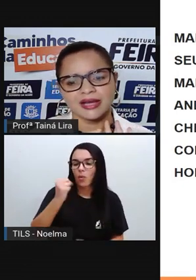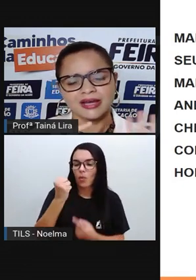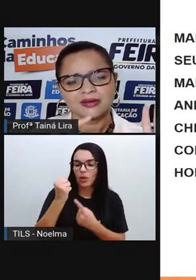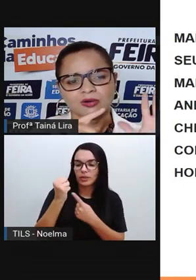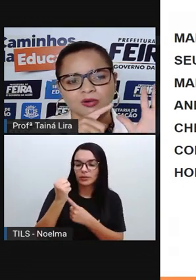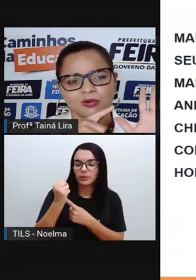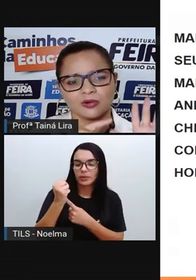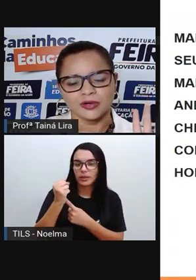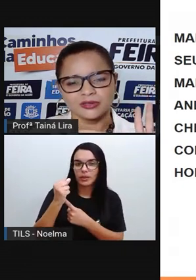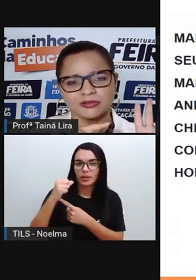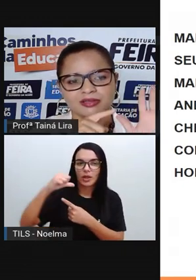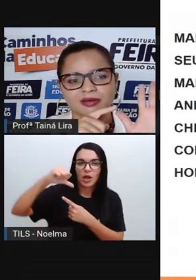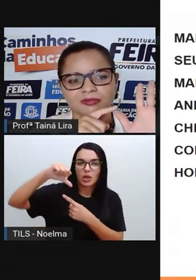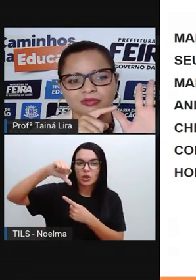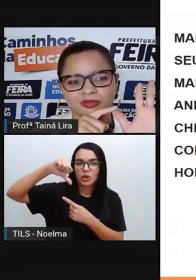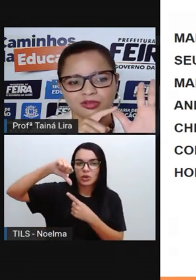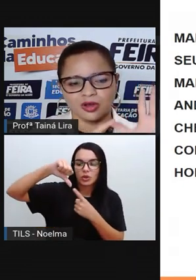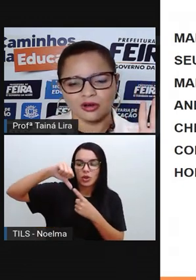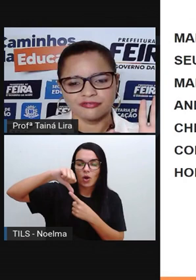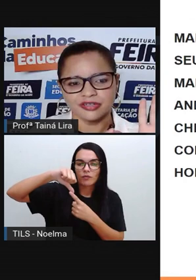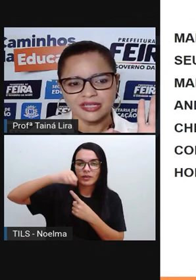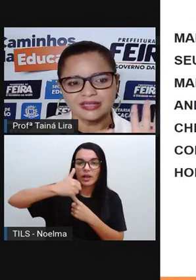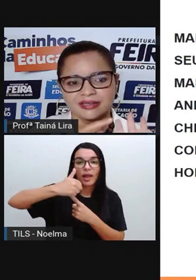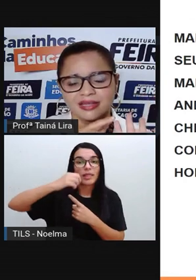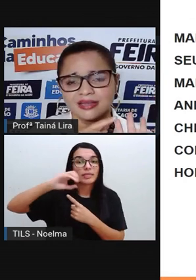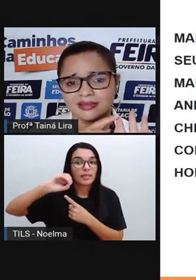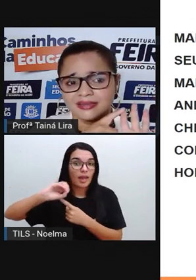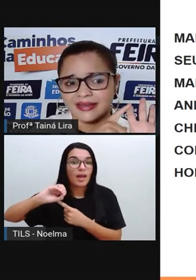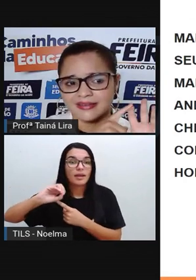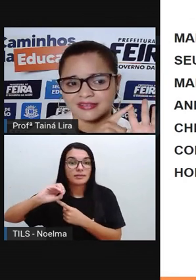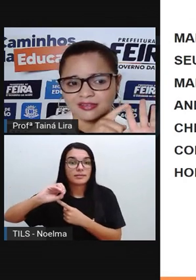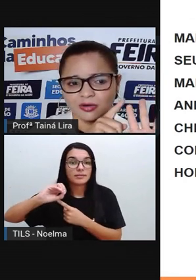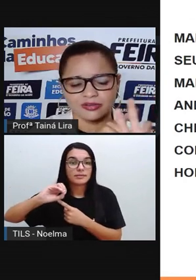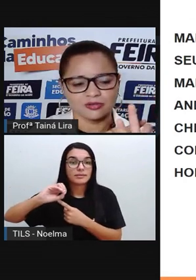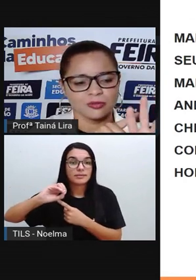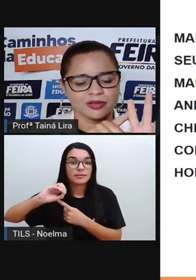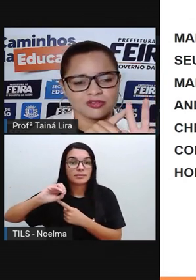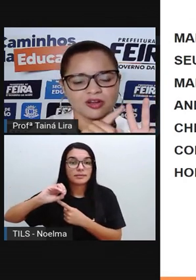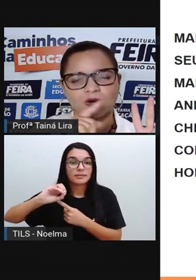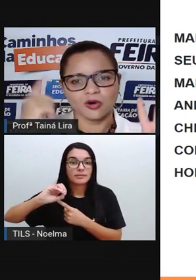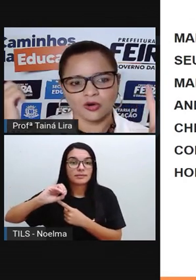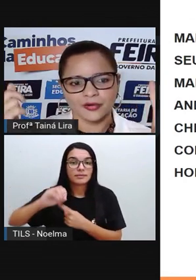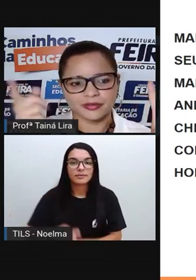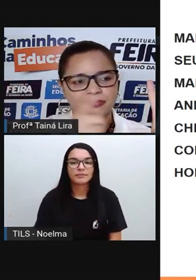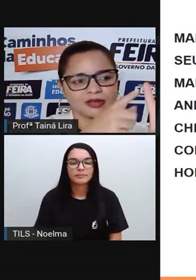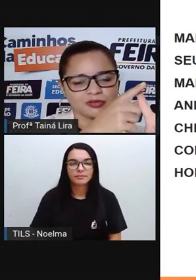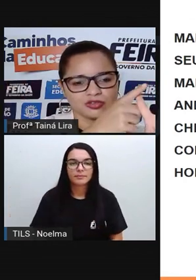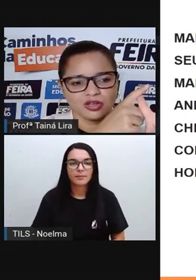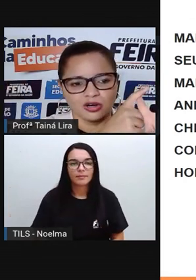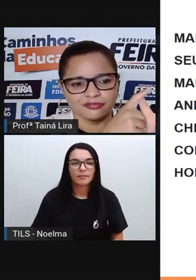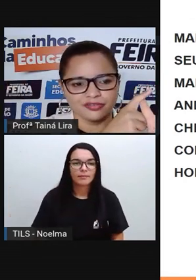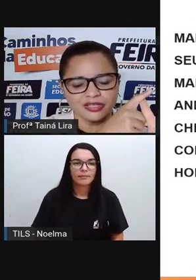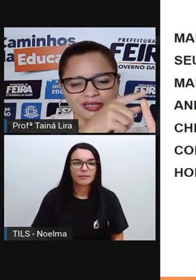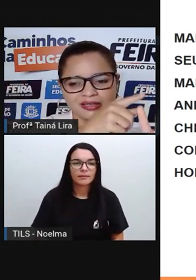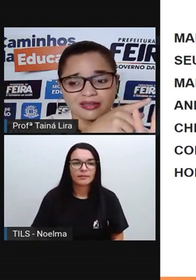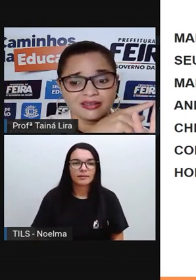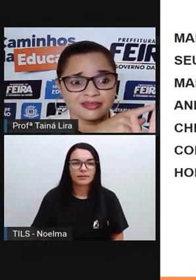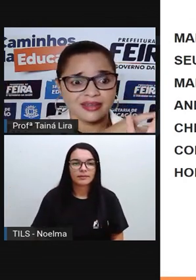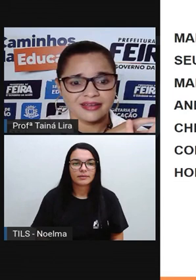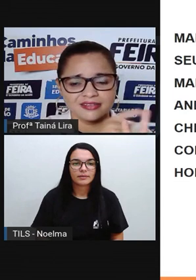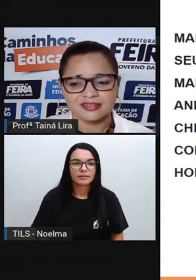Vamos contar? Oito. Então, nove, dez. Dois números. Oito. Então, nove,